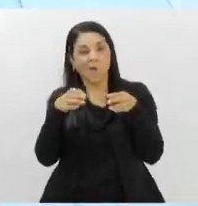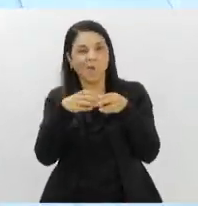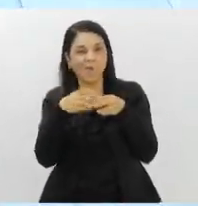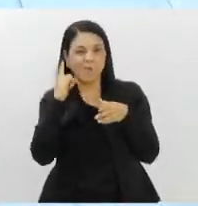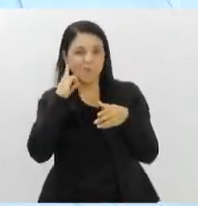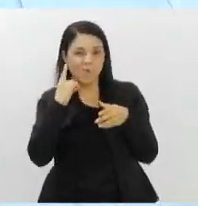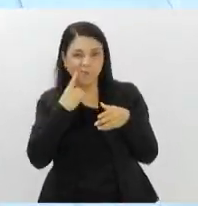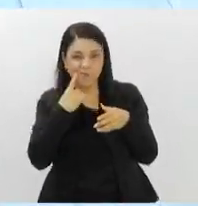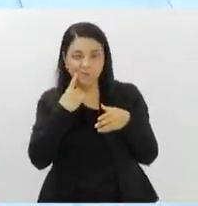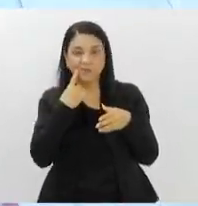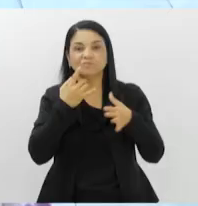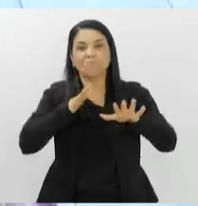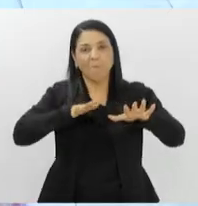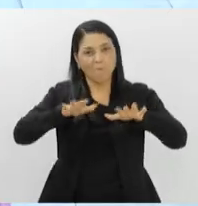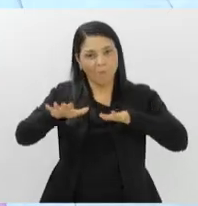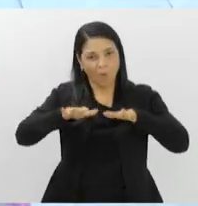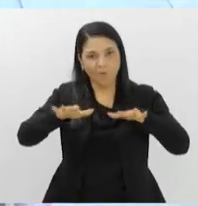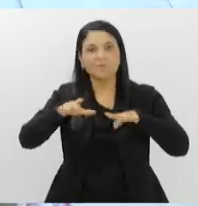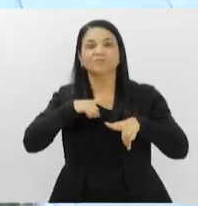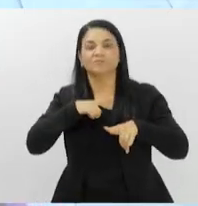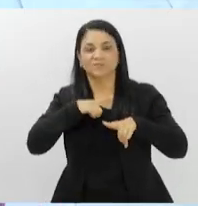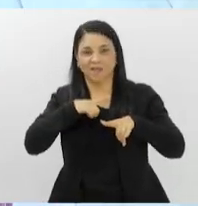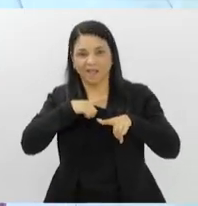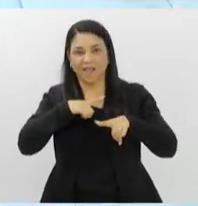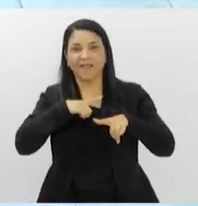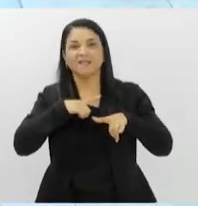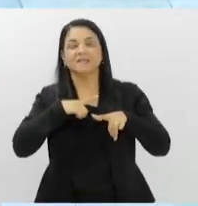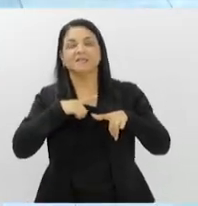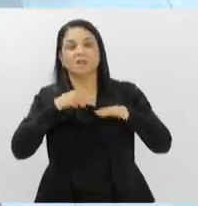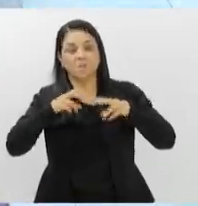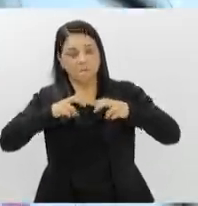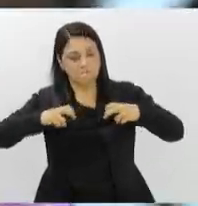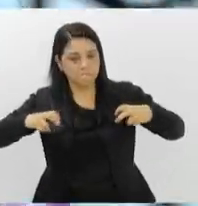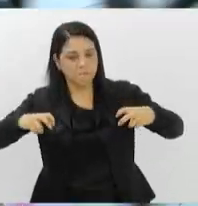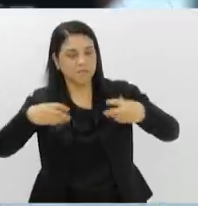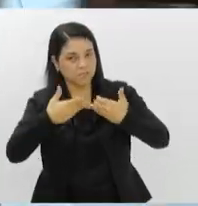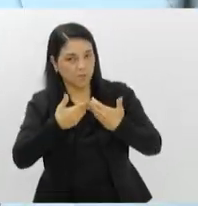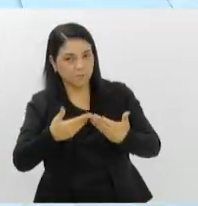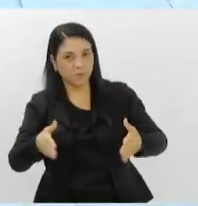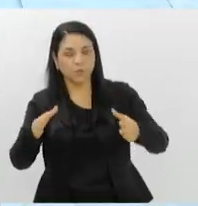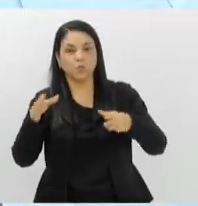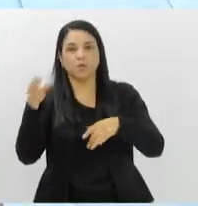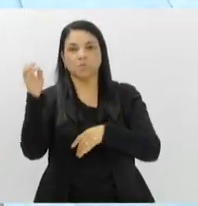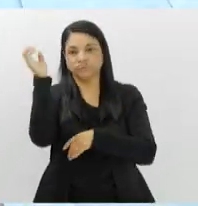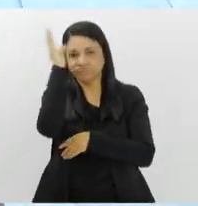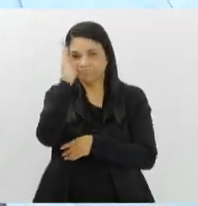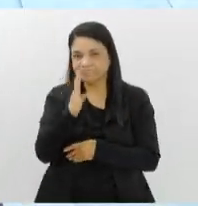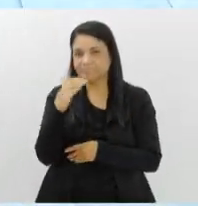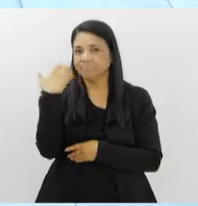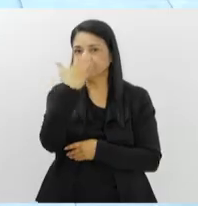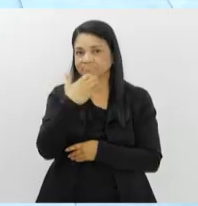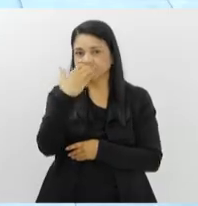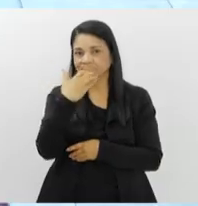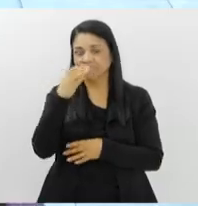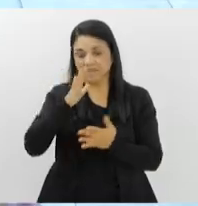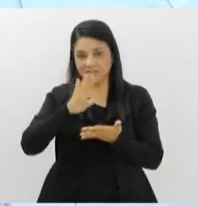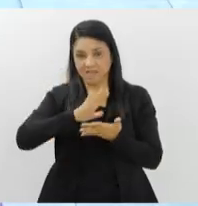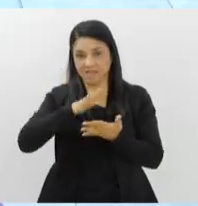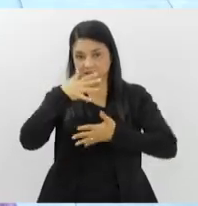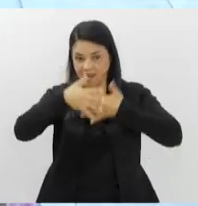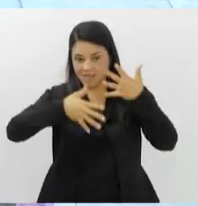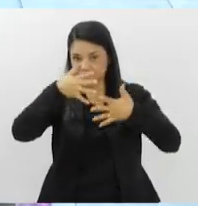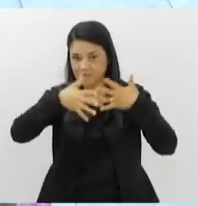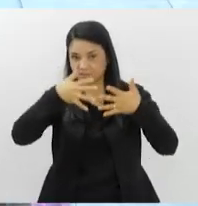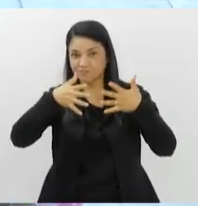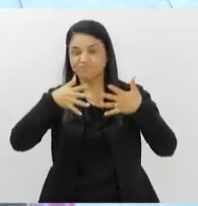mobilizada. A gente tem uma mesa de abertura com o hino nacional em libras. Imaginem, a